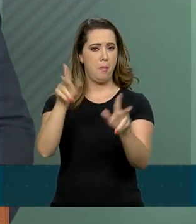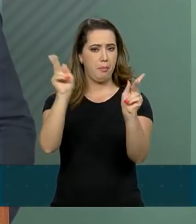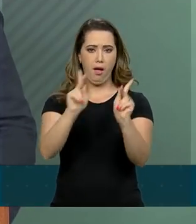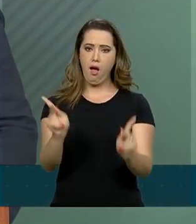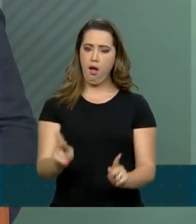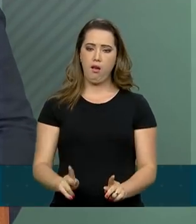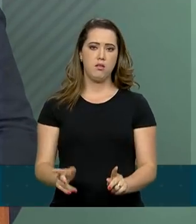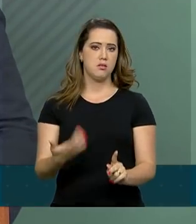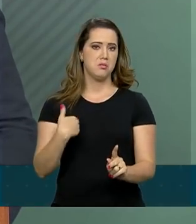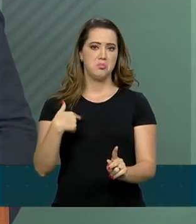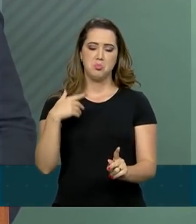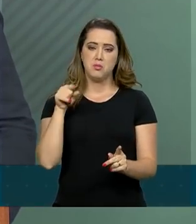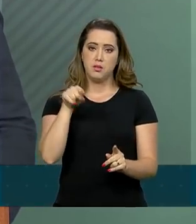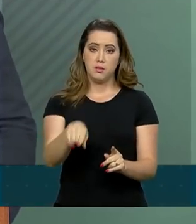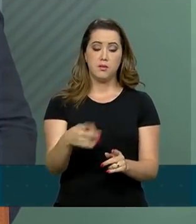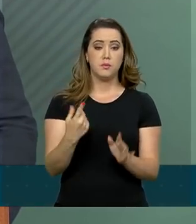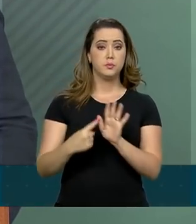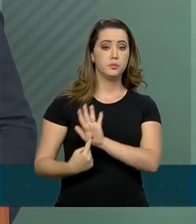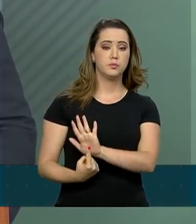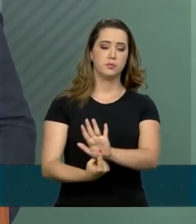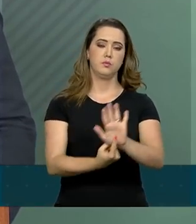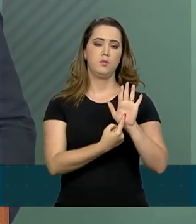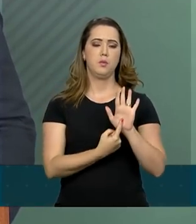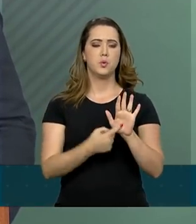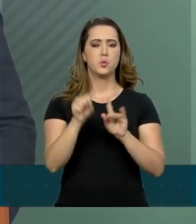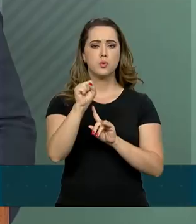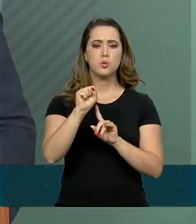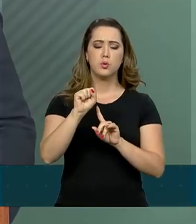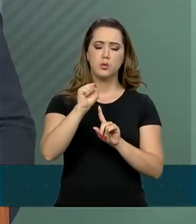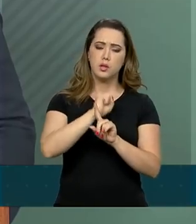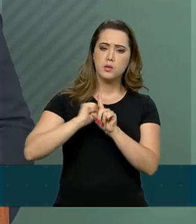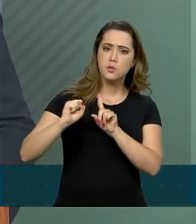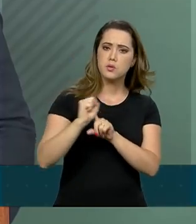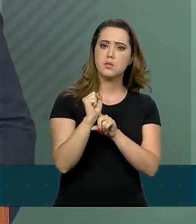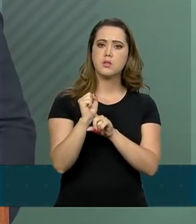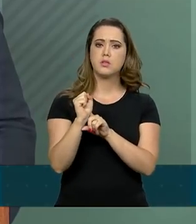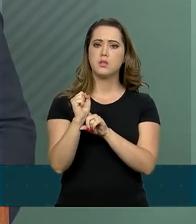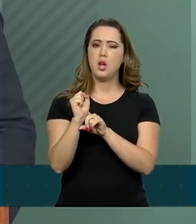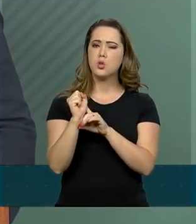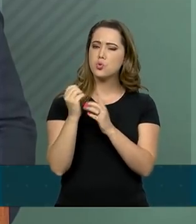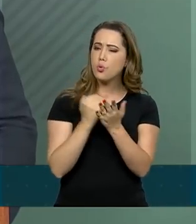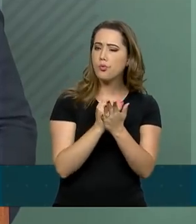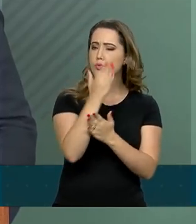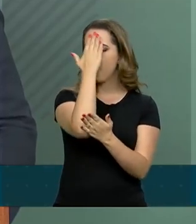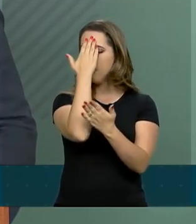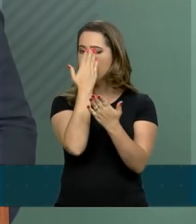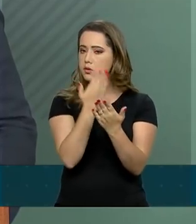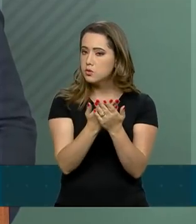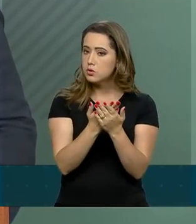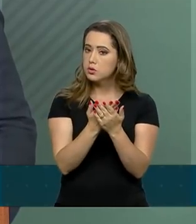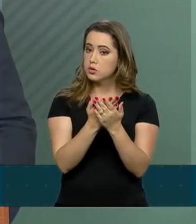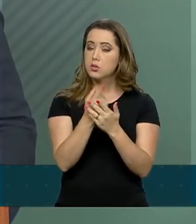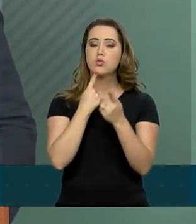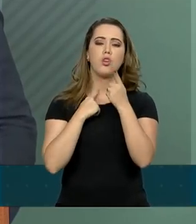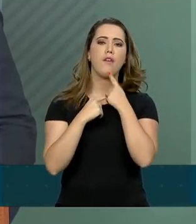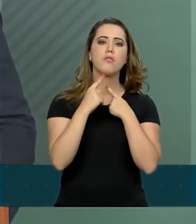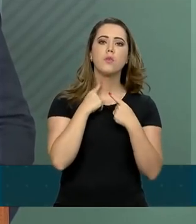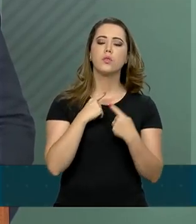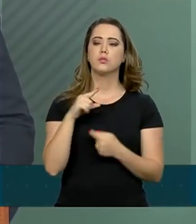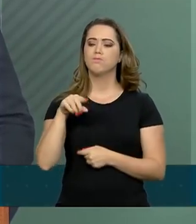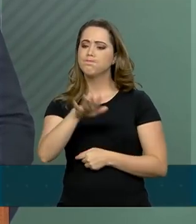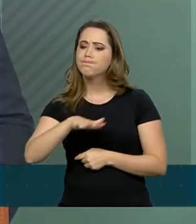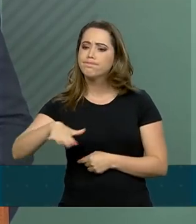as manifestações foram um sinal que a sociedade não perdeu as esperanças de que seus anseios